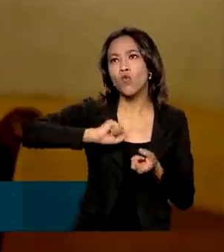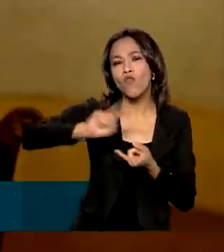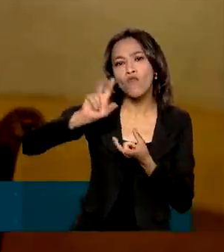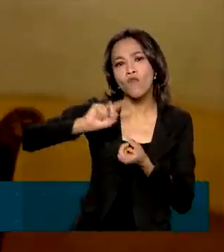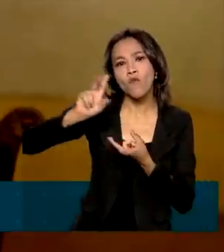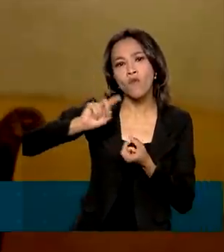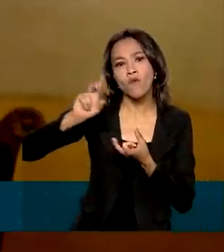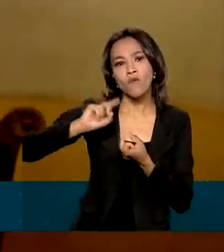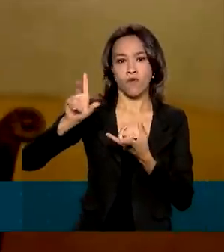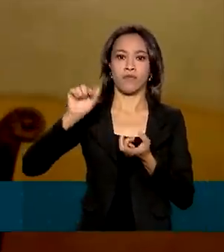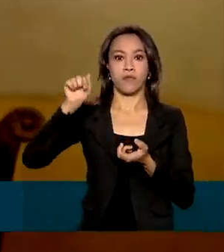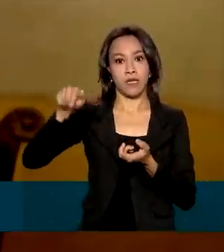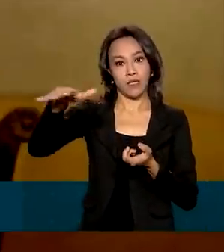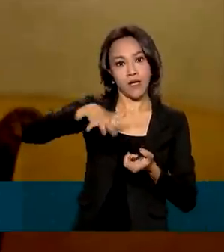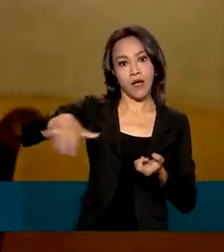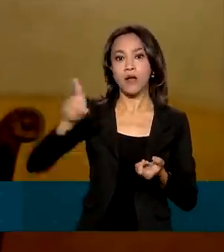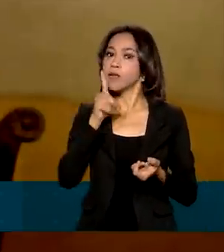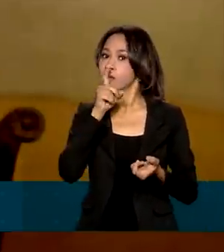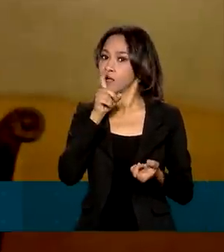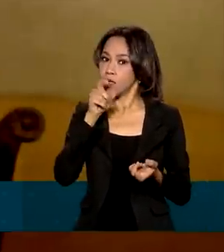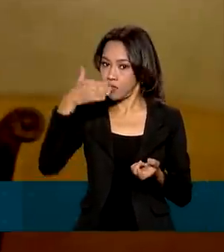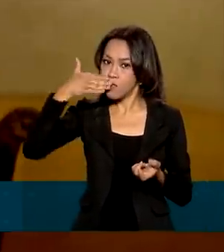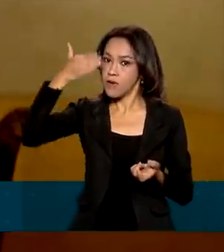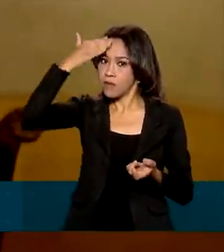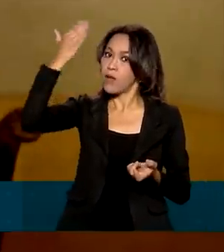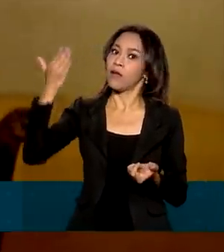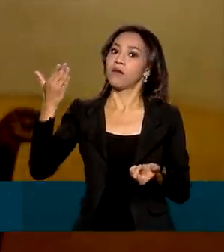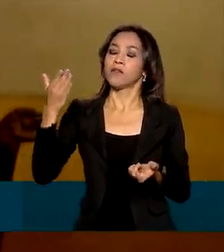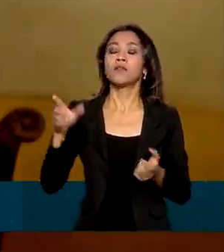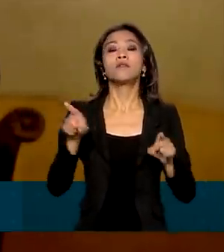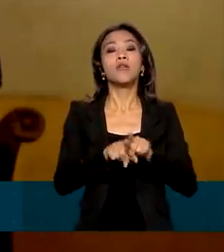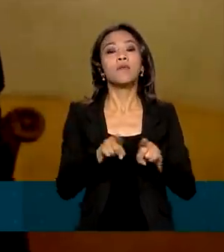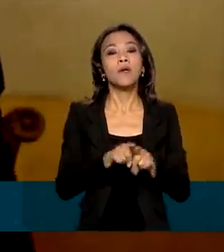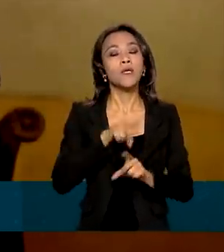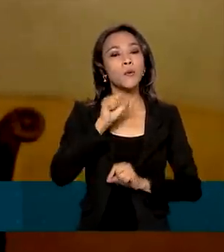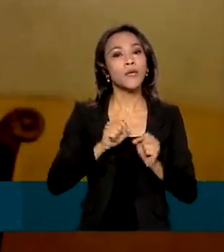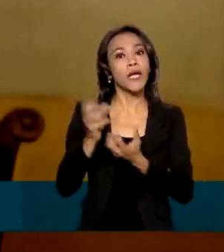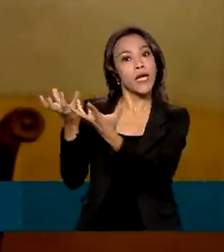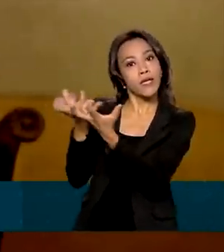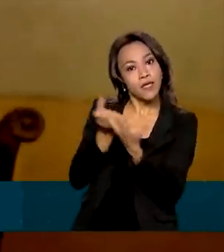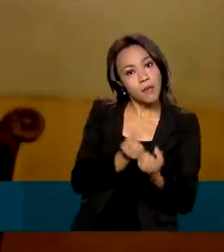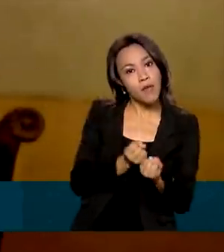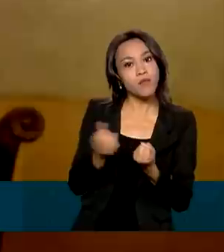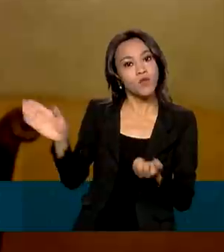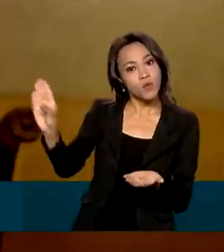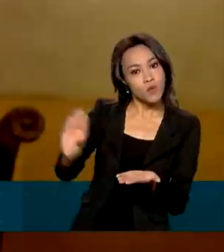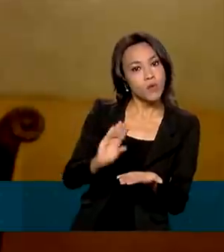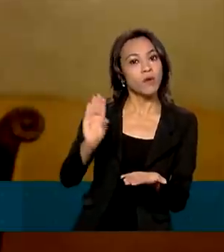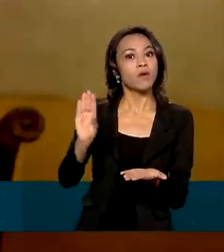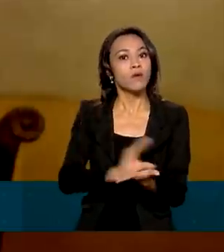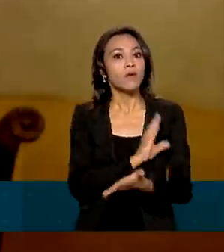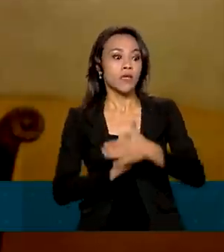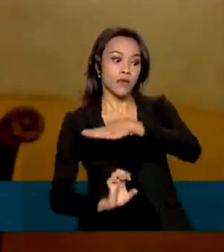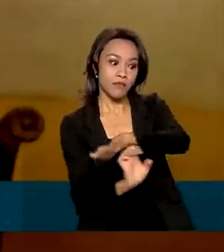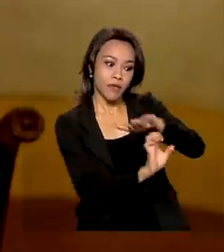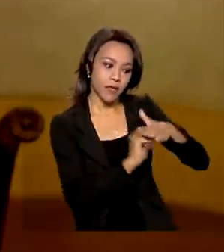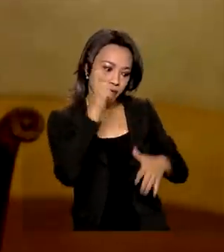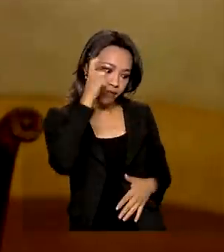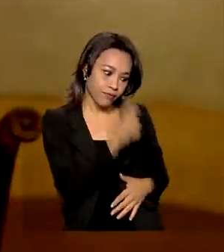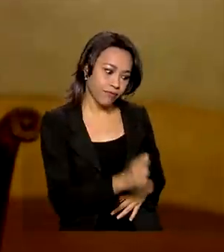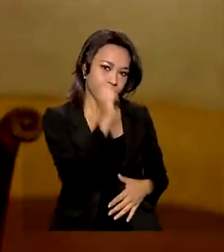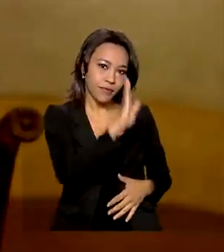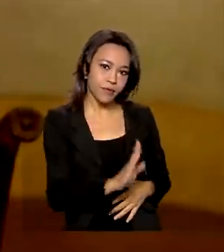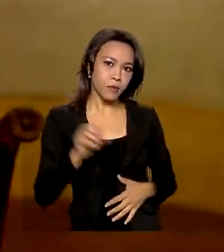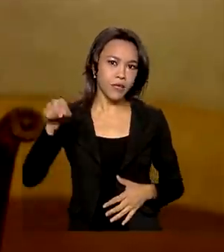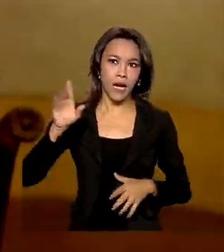naquela região mais dinâmica, mas como também de recebermos os investimentos, porque o Oriente Médio, cada vez mais, é um centro